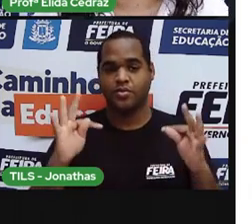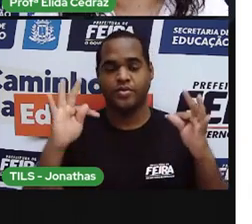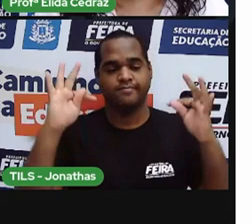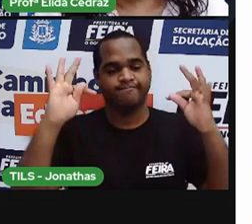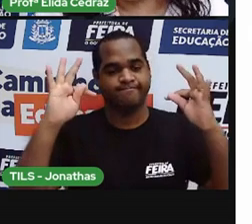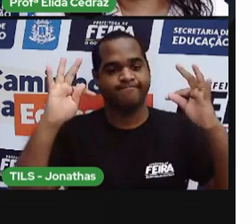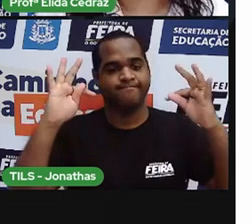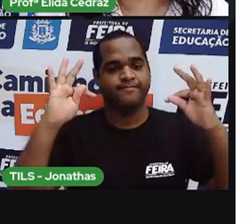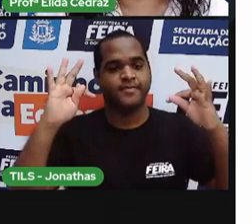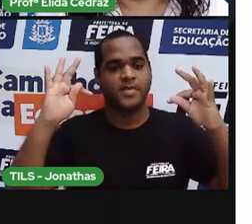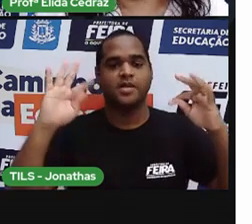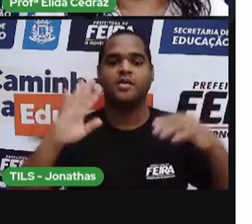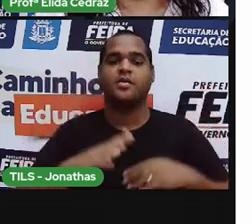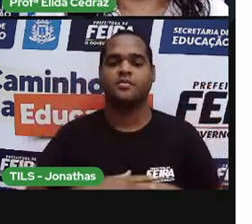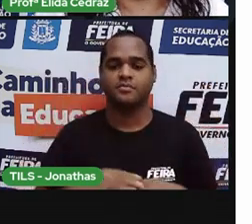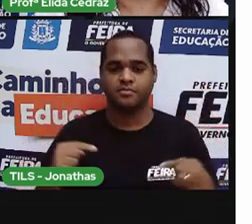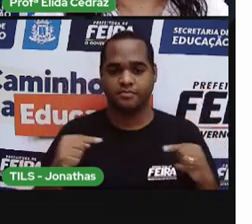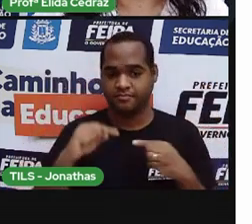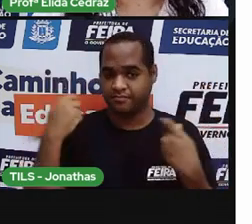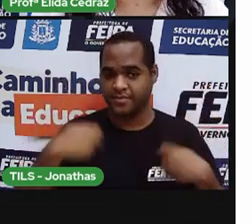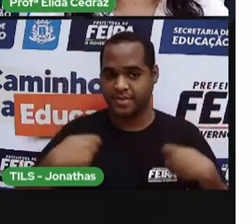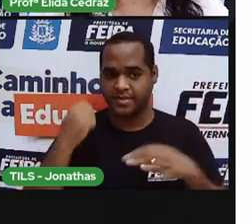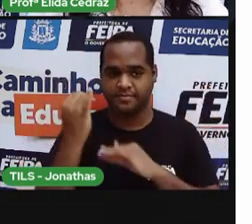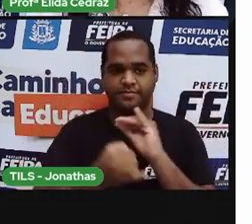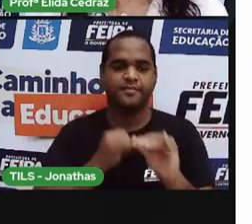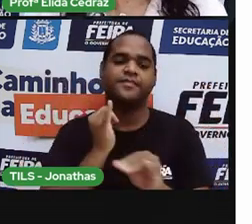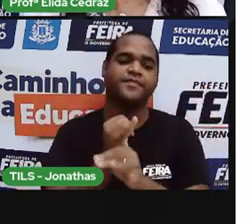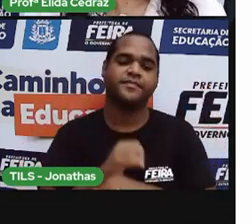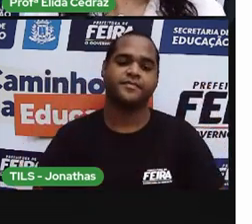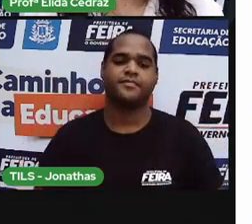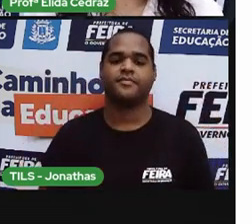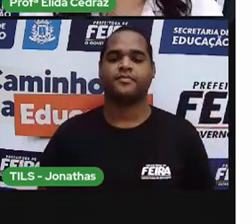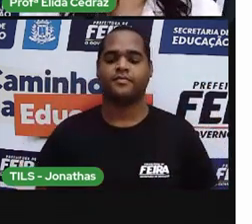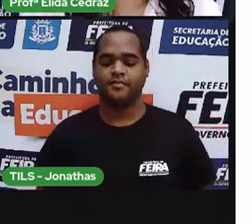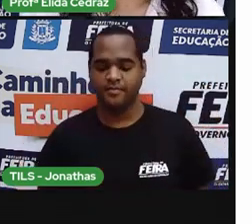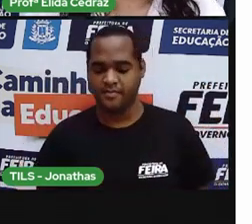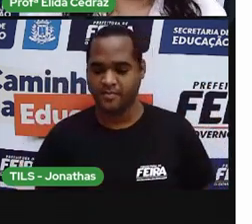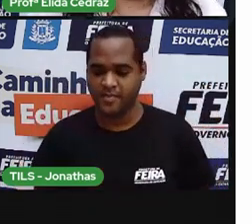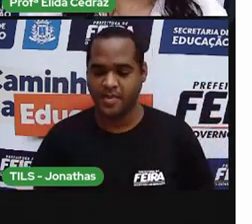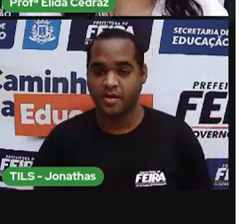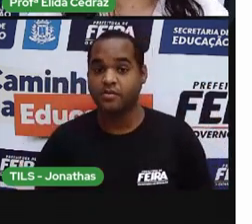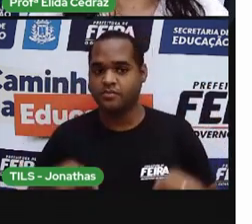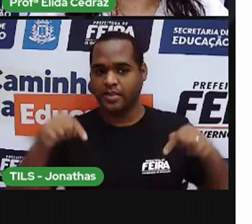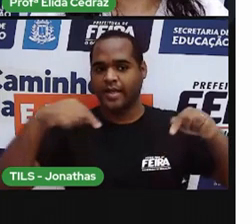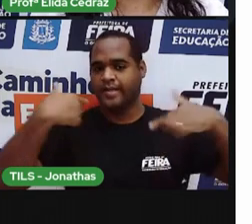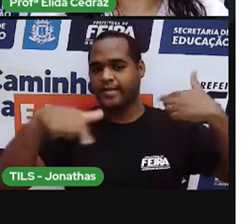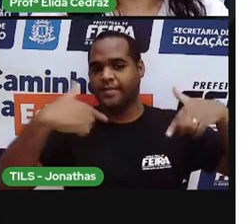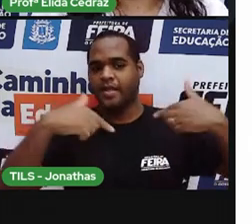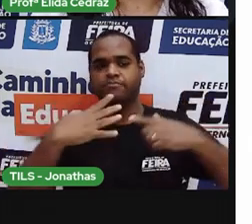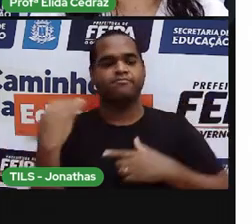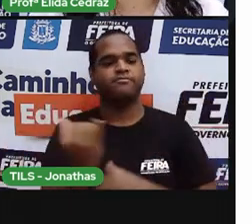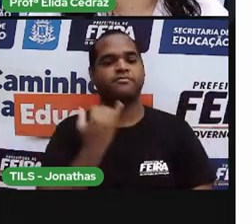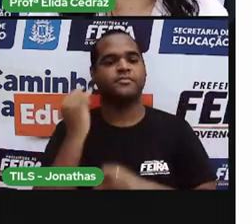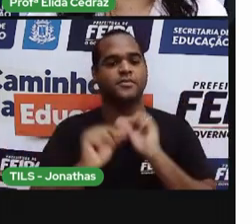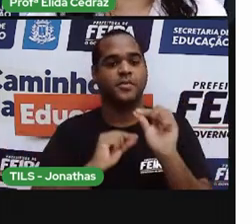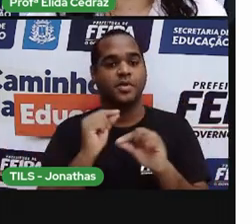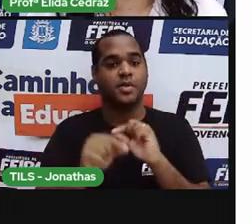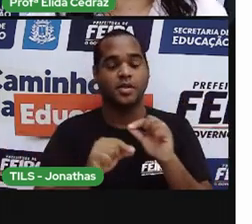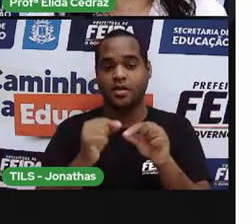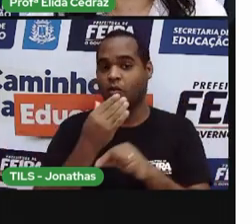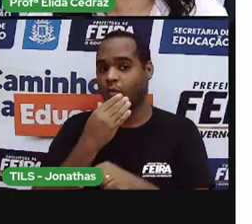tecnologia que depende da internet. Aqui, o nosso trabalho, nós temos os